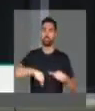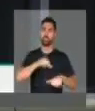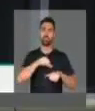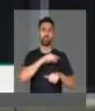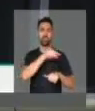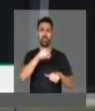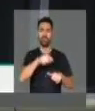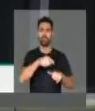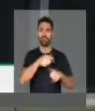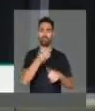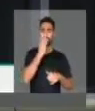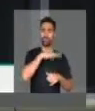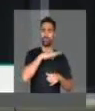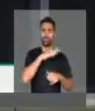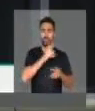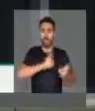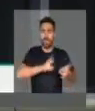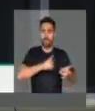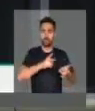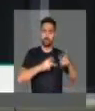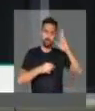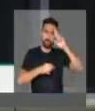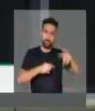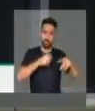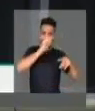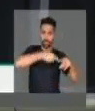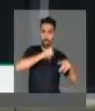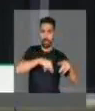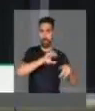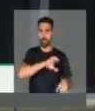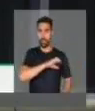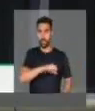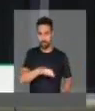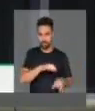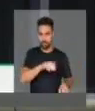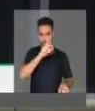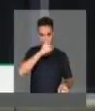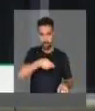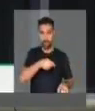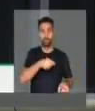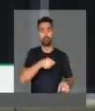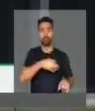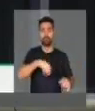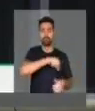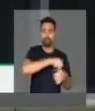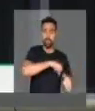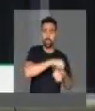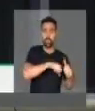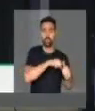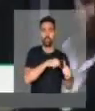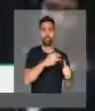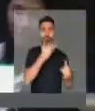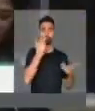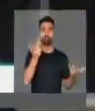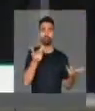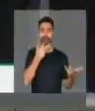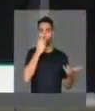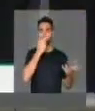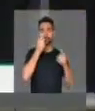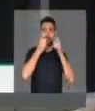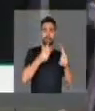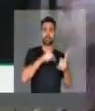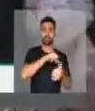dominantes, e quando as estruturas dominantes são abaladas, todos os interesses se...